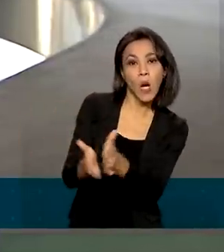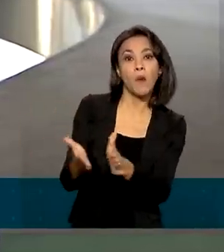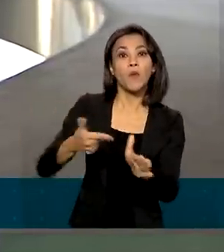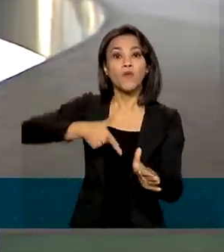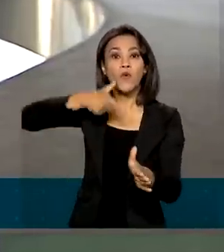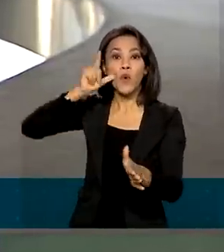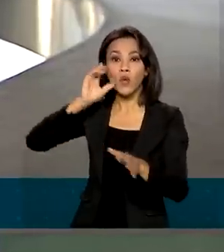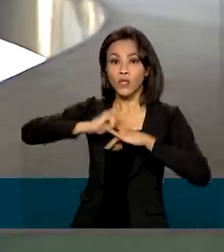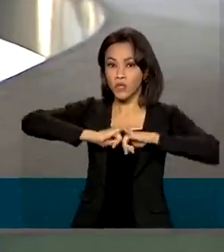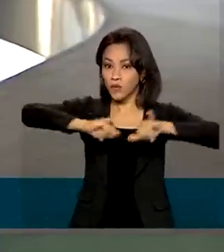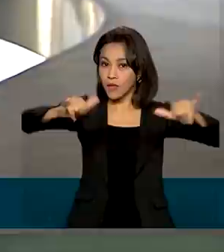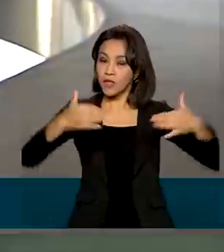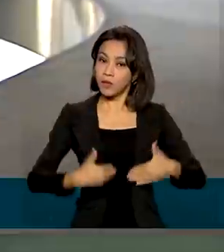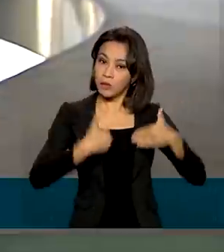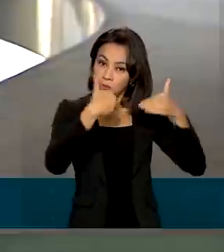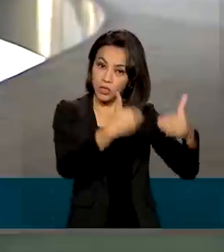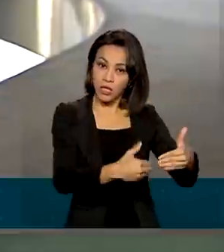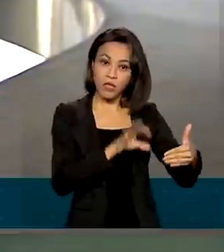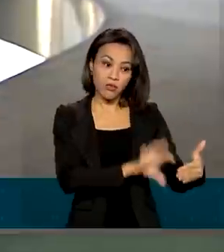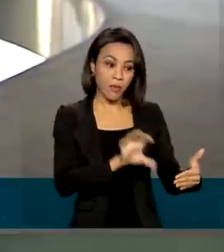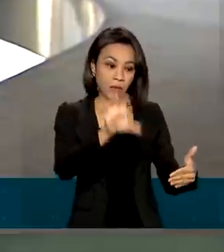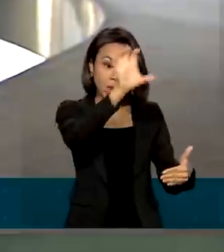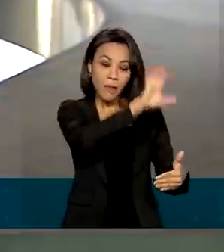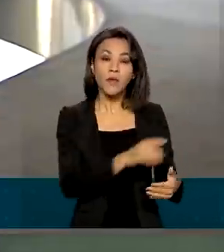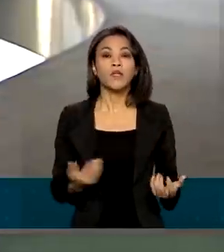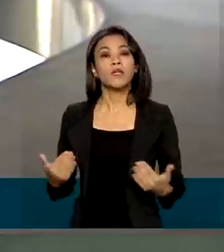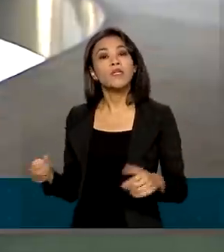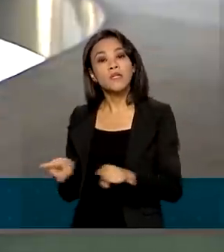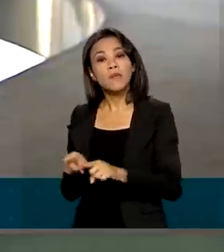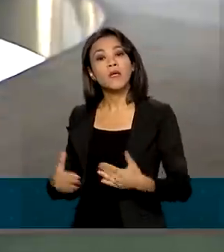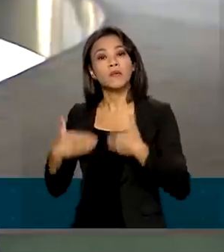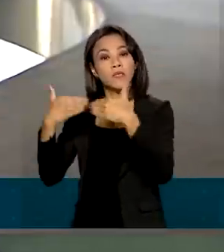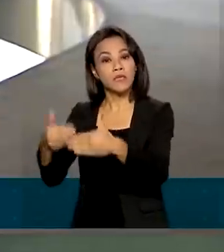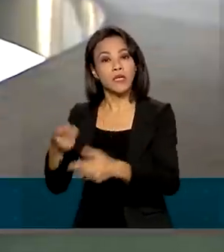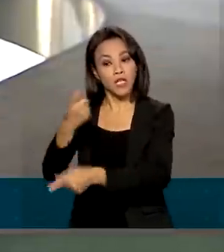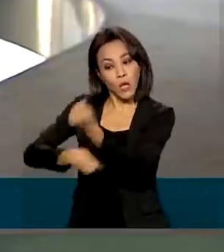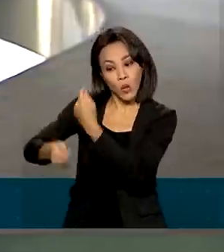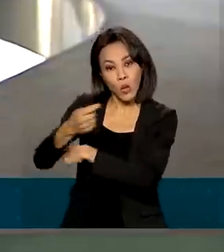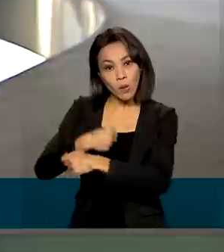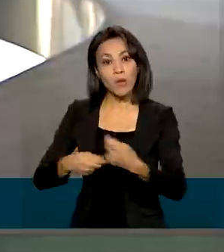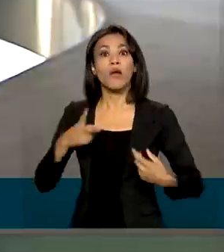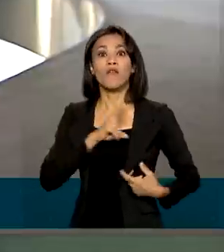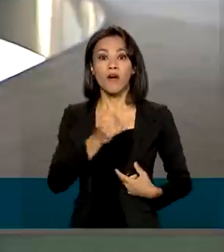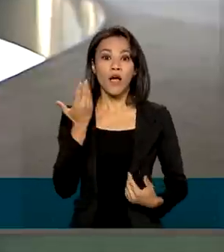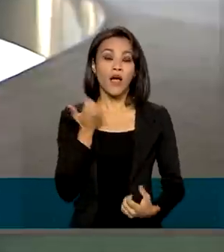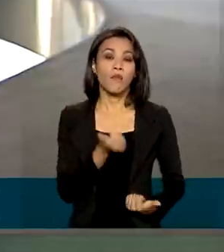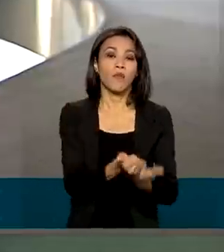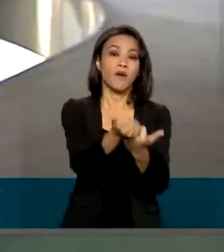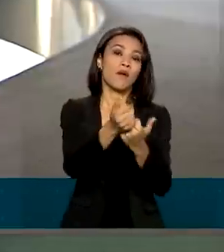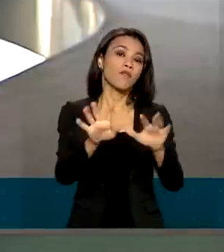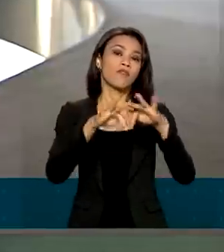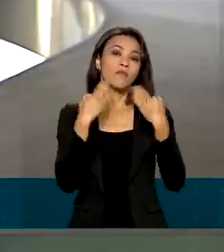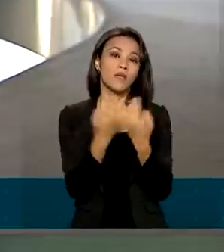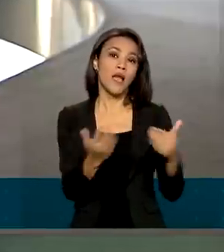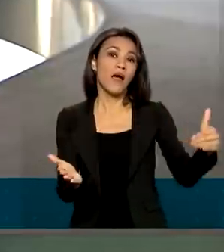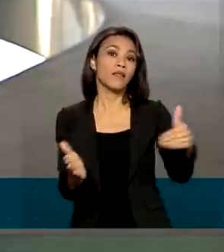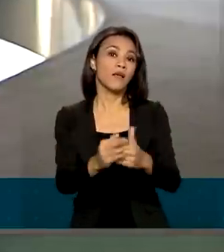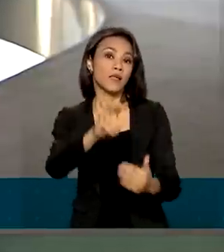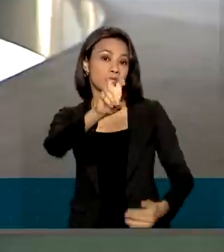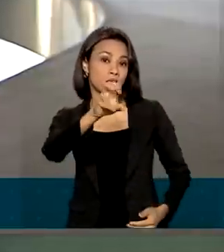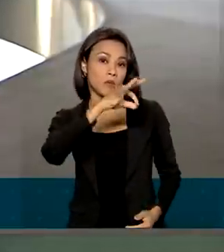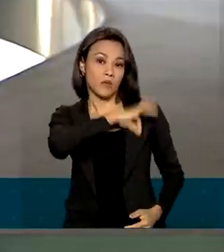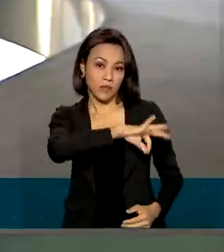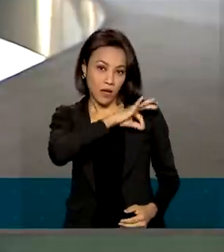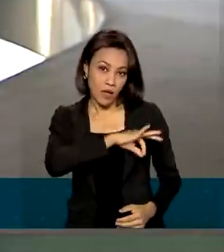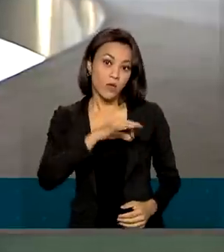Ministérios do Desenvolvimento Regional e da Economia e vai beneficiar famílias com renda de até cinco salários mínimos. Outro